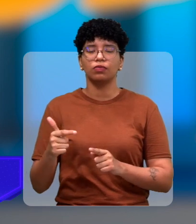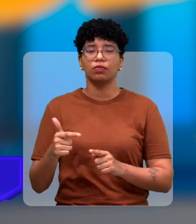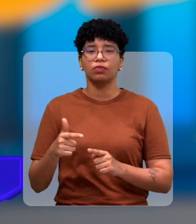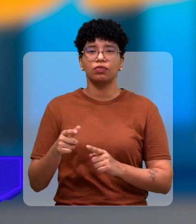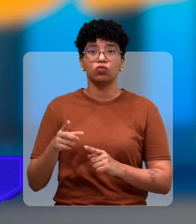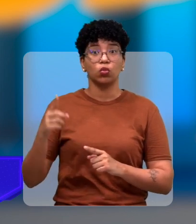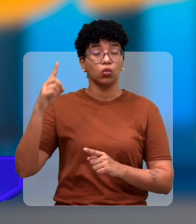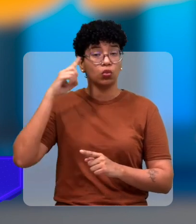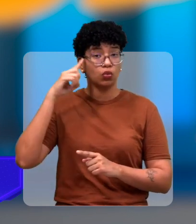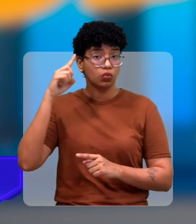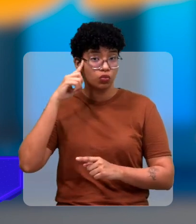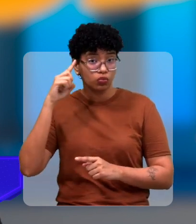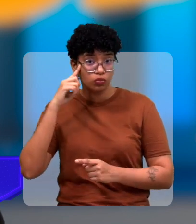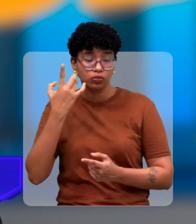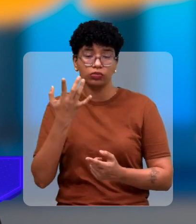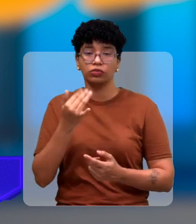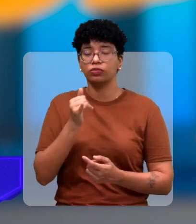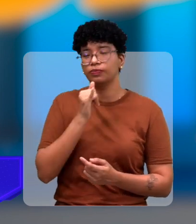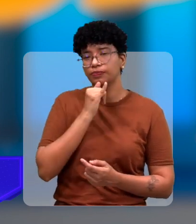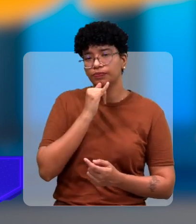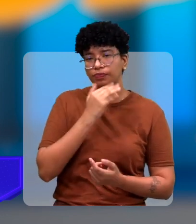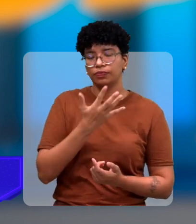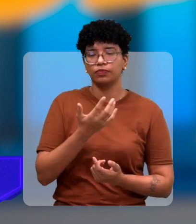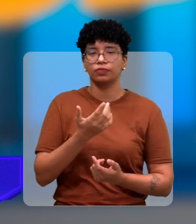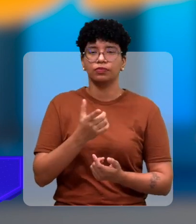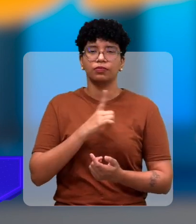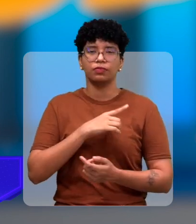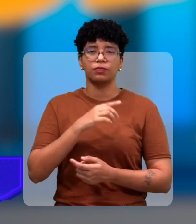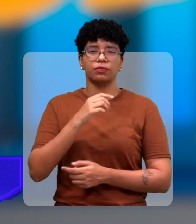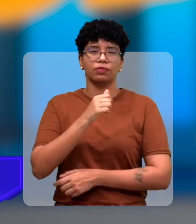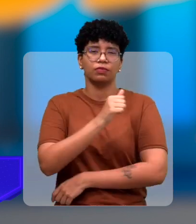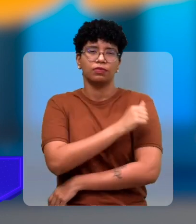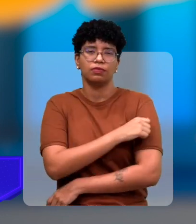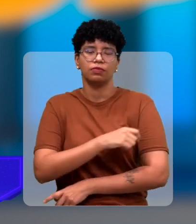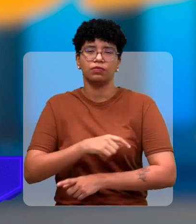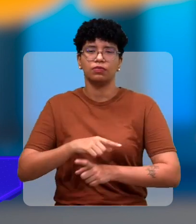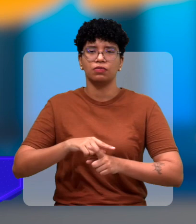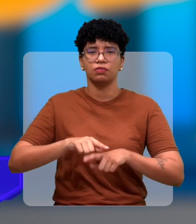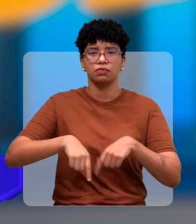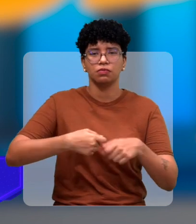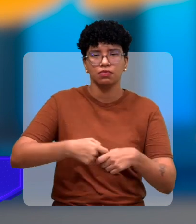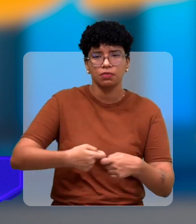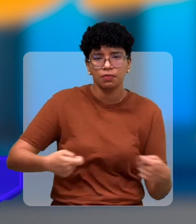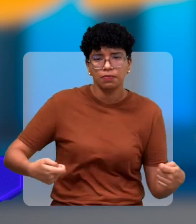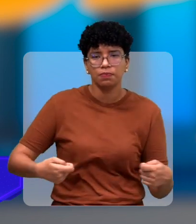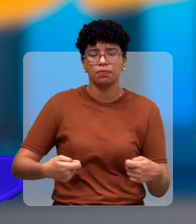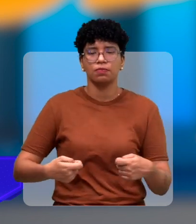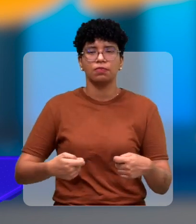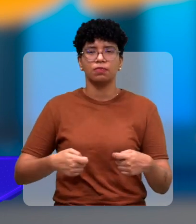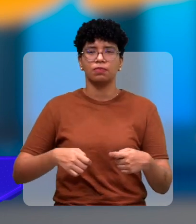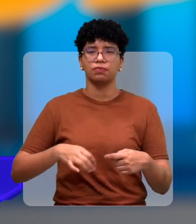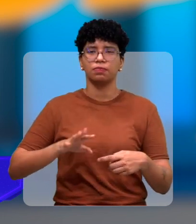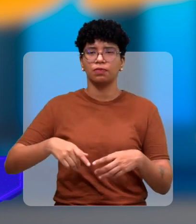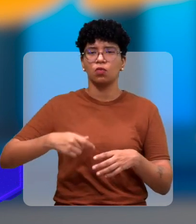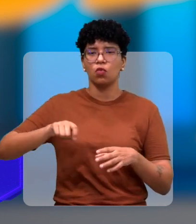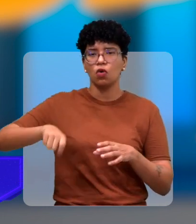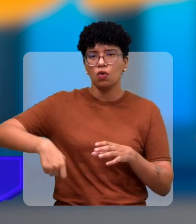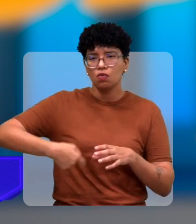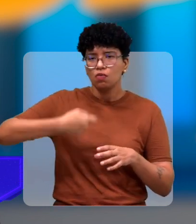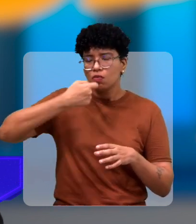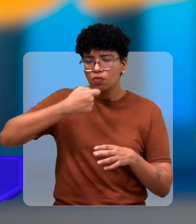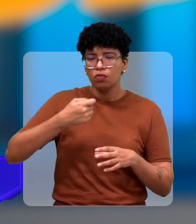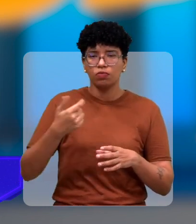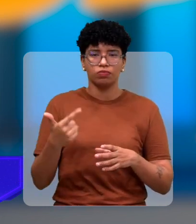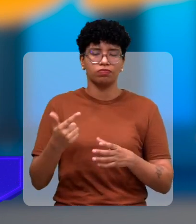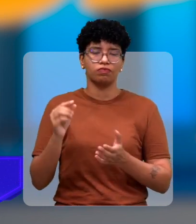a atividade da vida diária, que é aquela de... que o aluno aprende, amarra um cadastro, manteiga na colher.